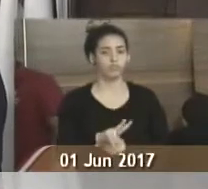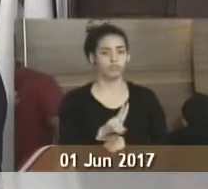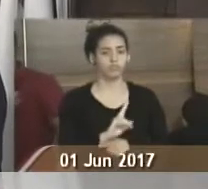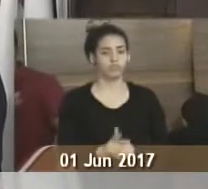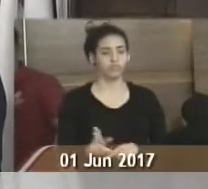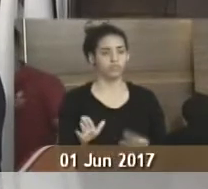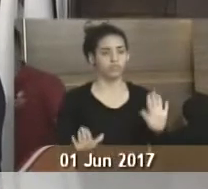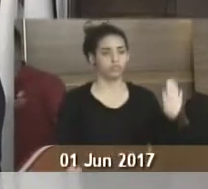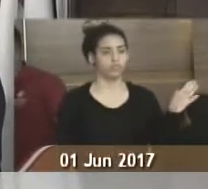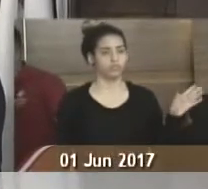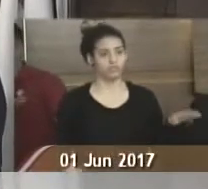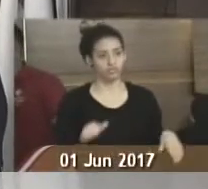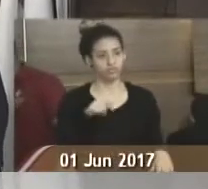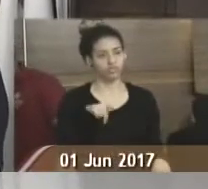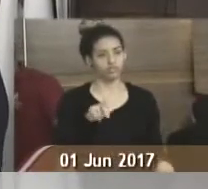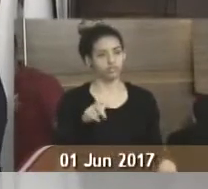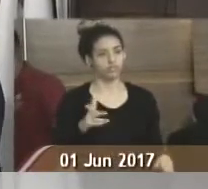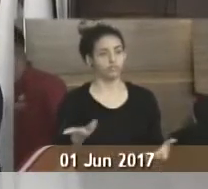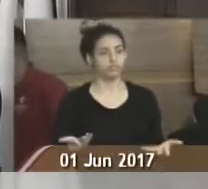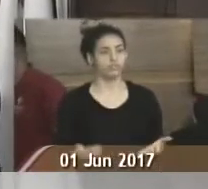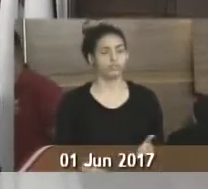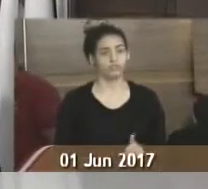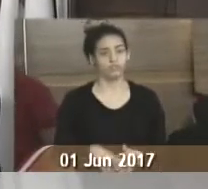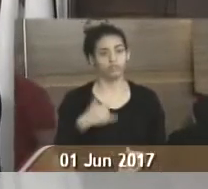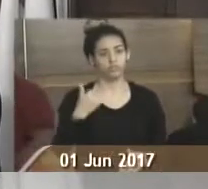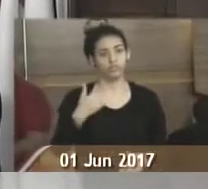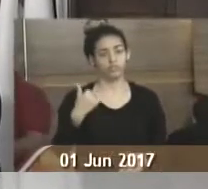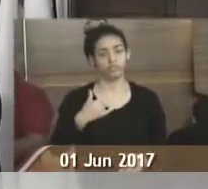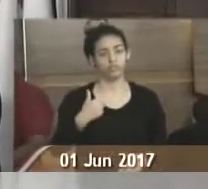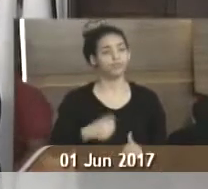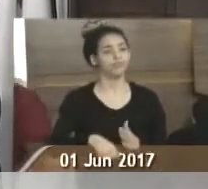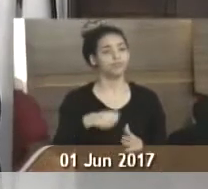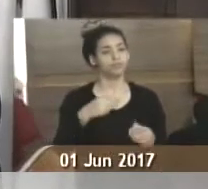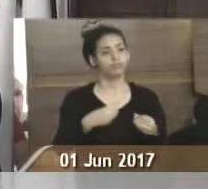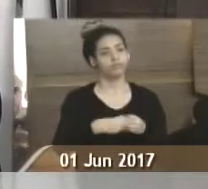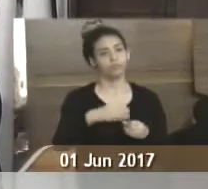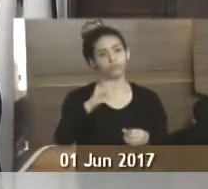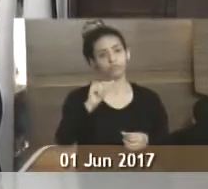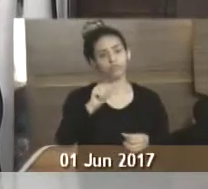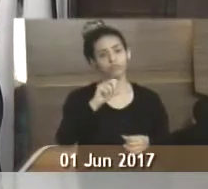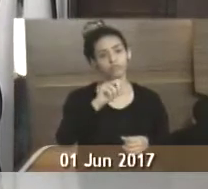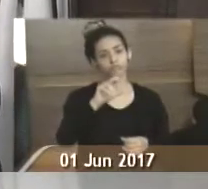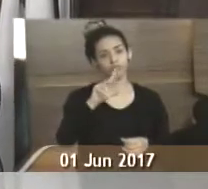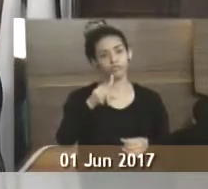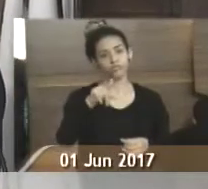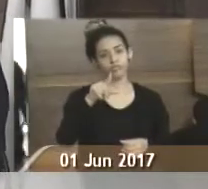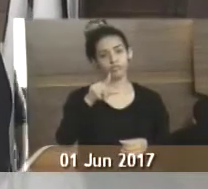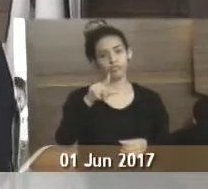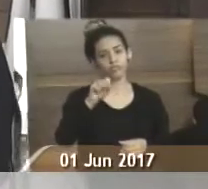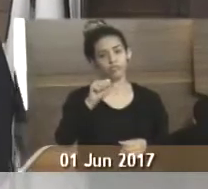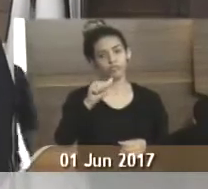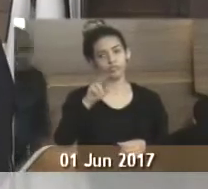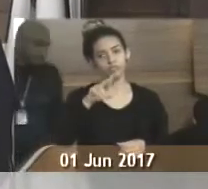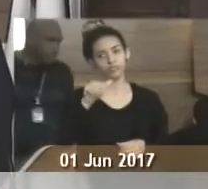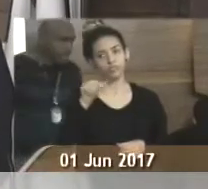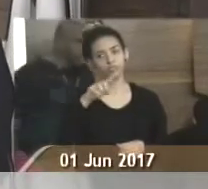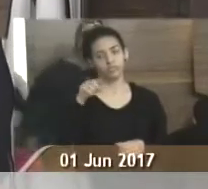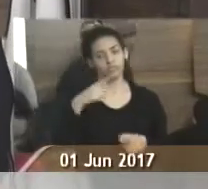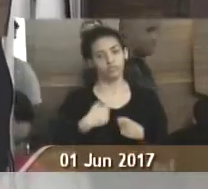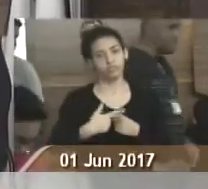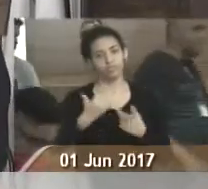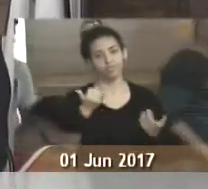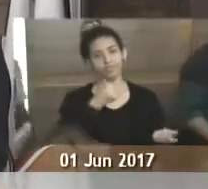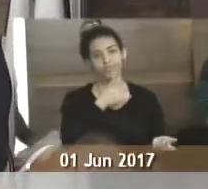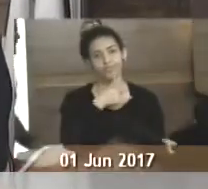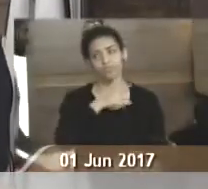no bairro Praia do Anil, principalmente próximo ao Casarão da extinta linha Férrea. Infelizmente, ali na